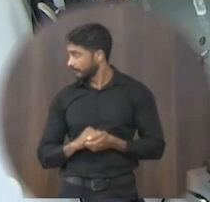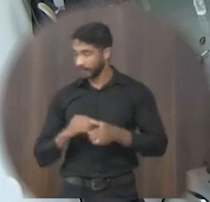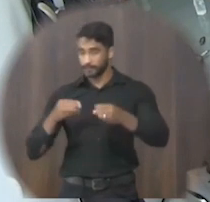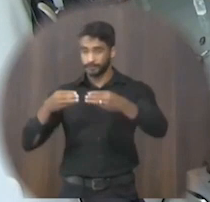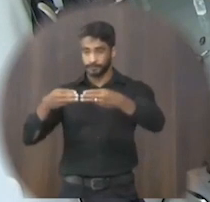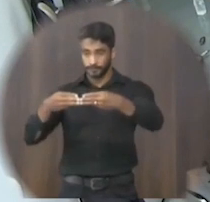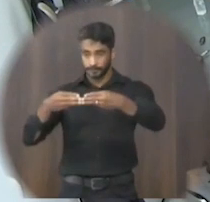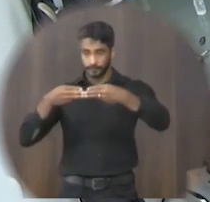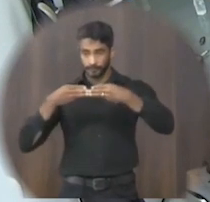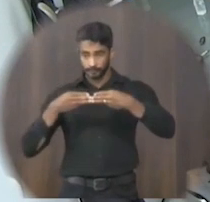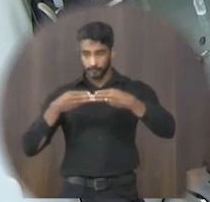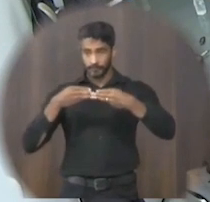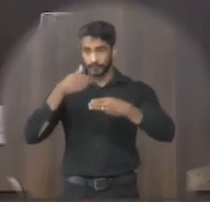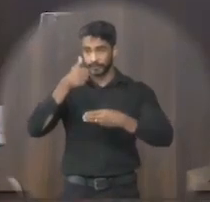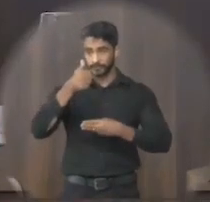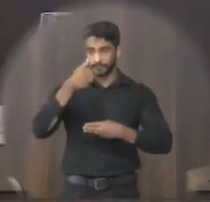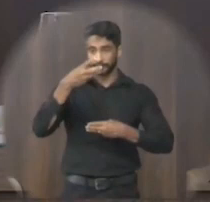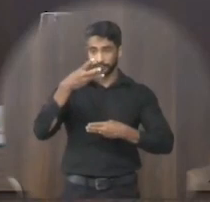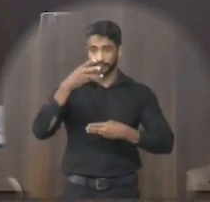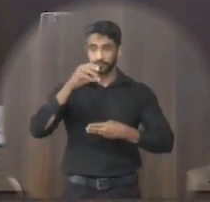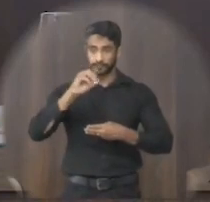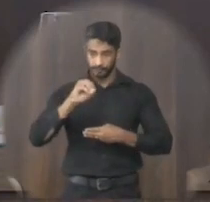moção 130